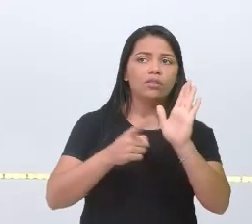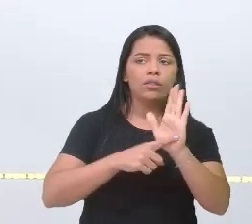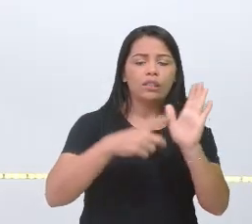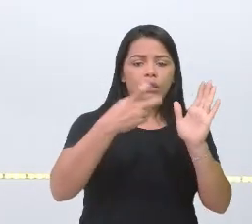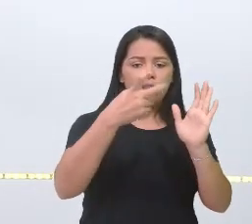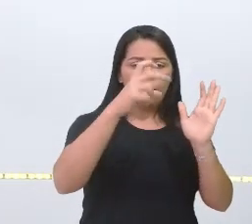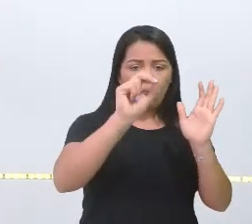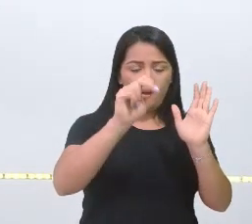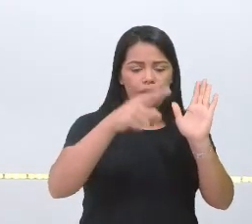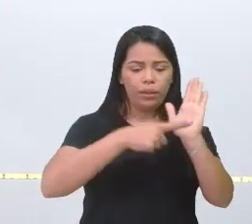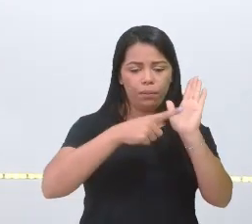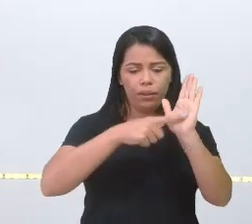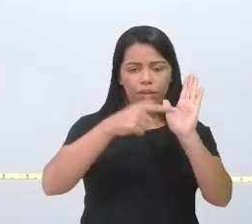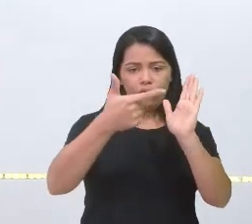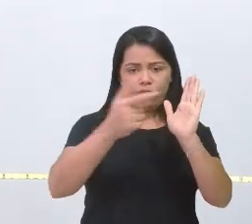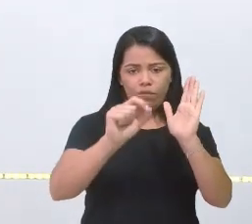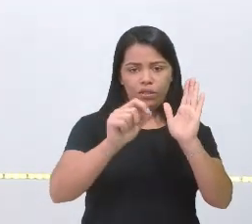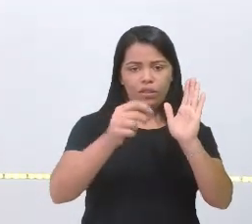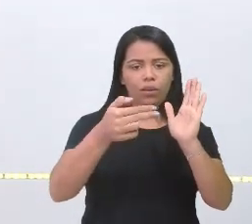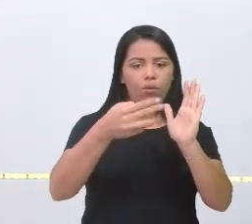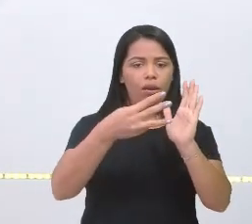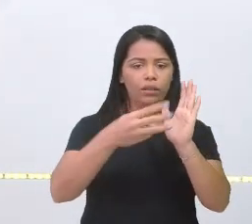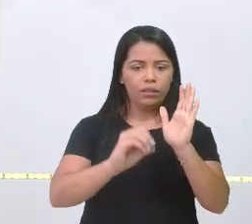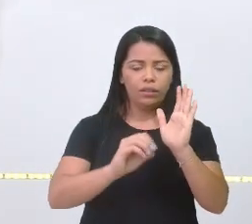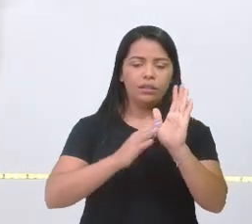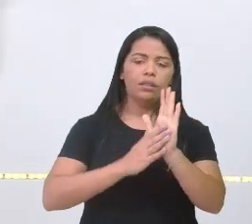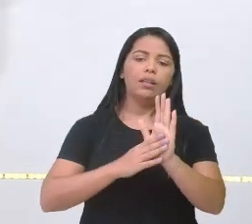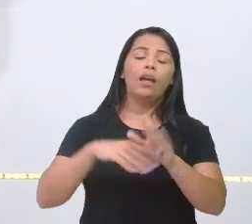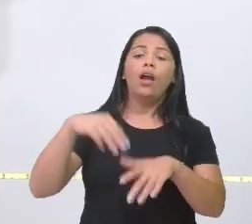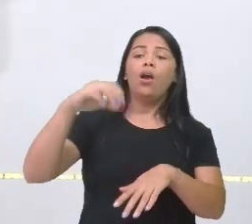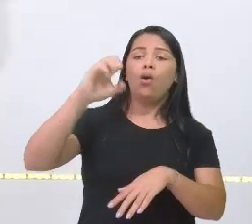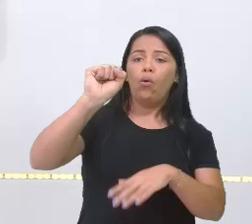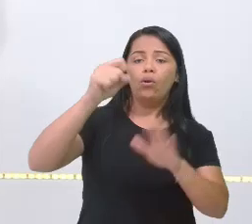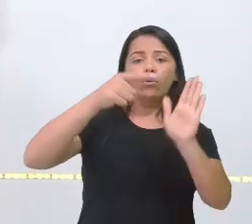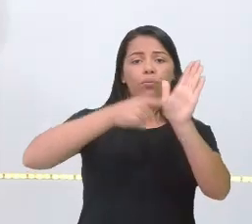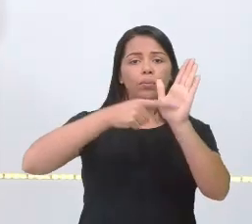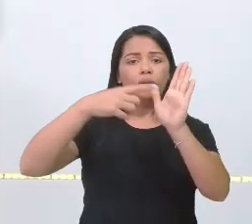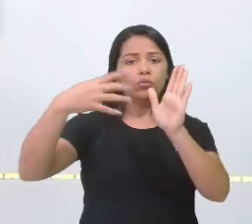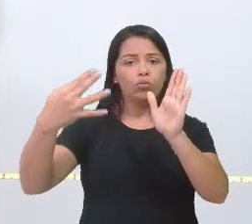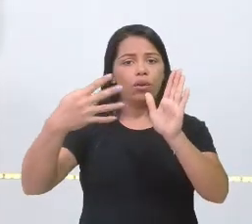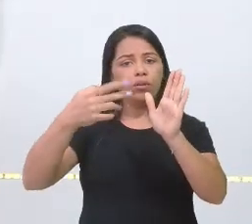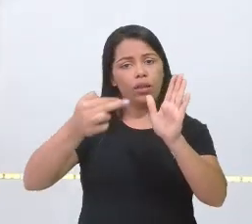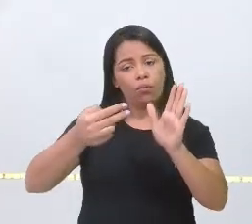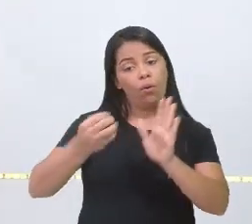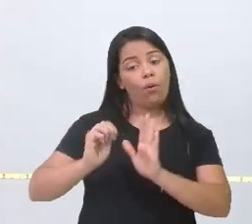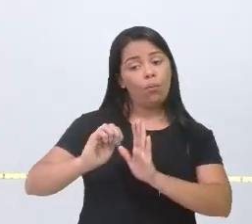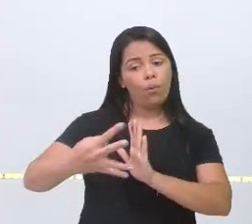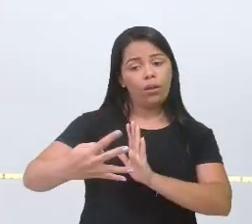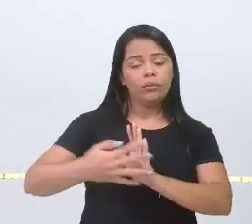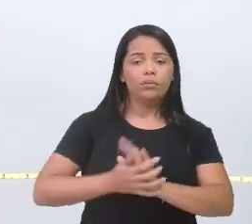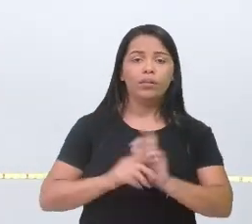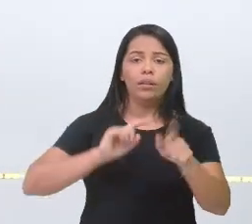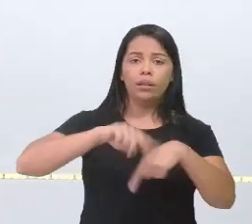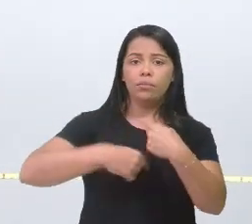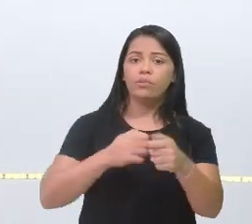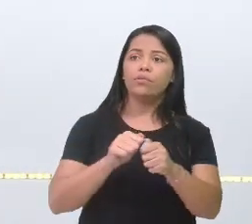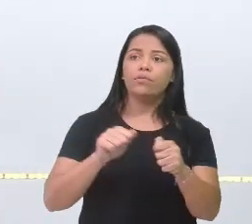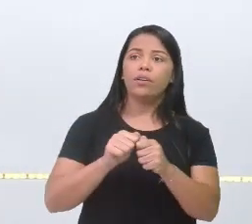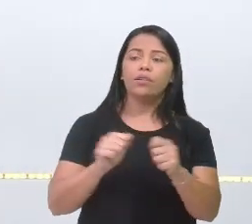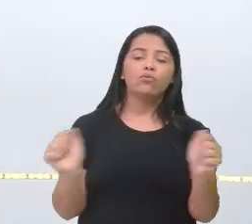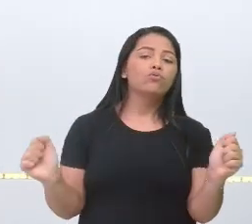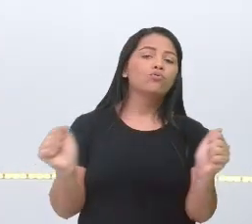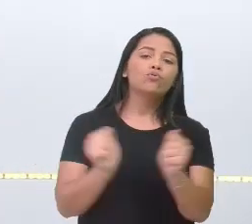20, eu tenho 30. 8 menos 4, vai dar 4. Depois eu faço o quê?